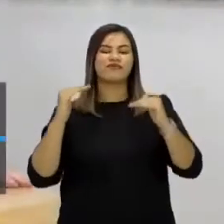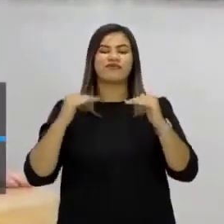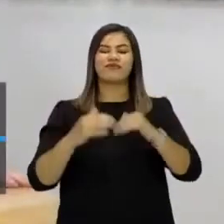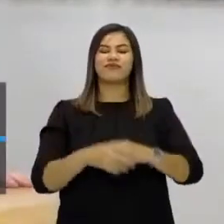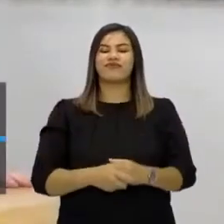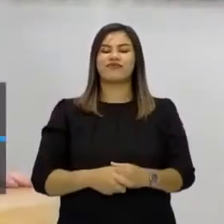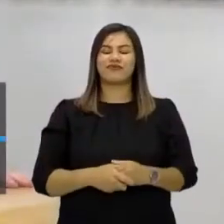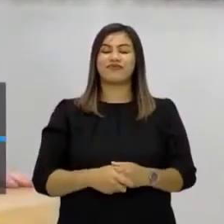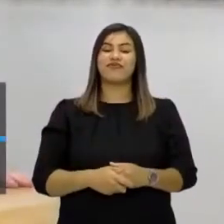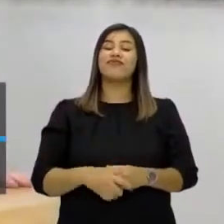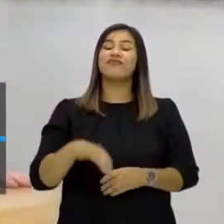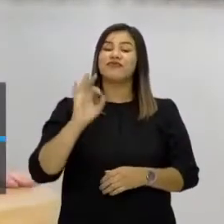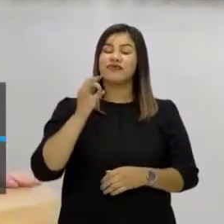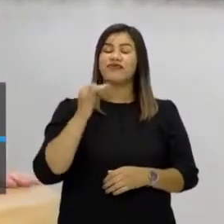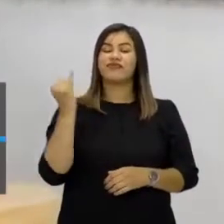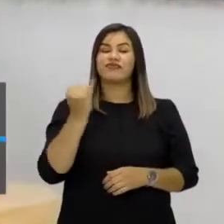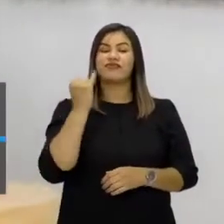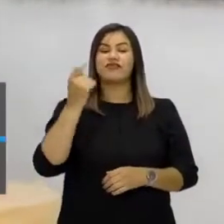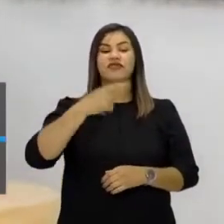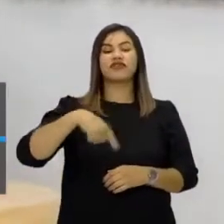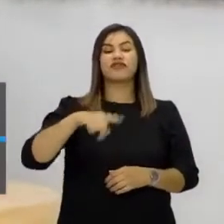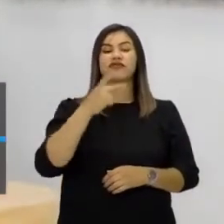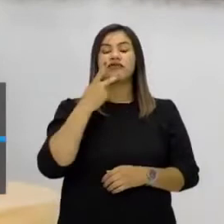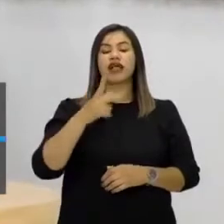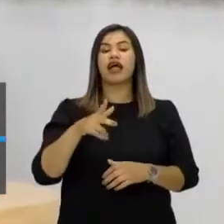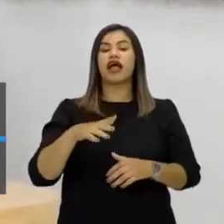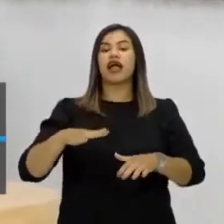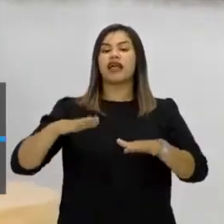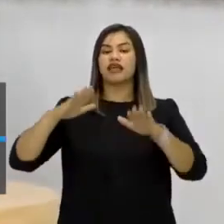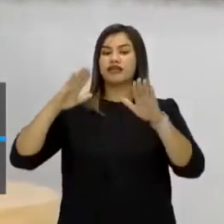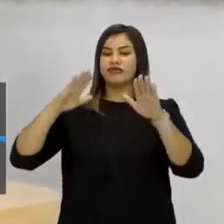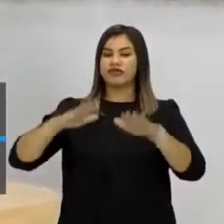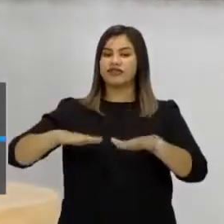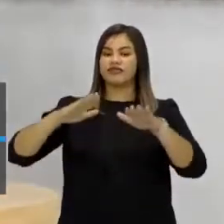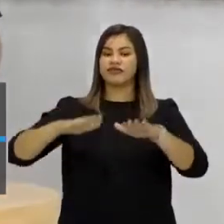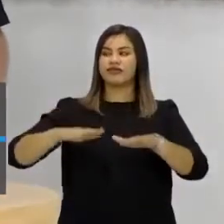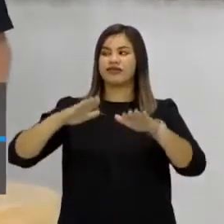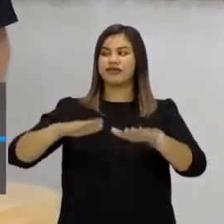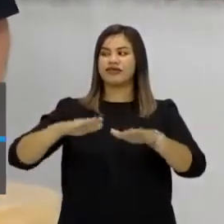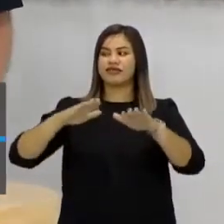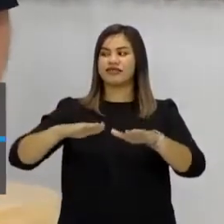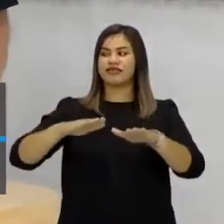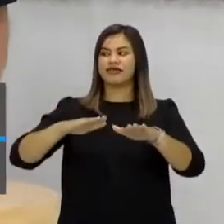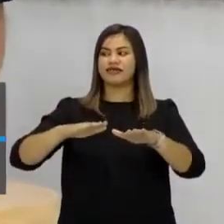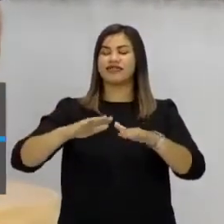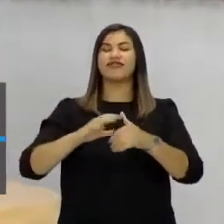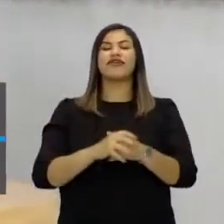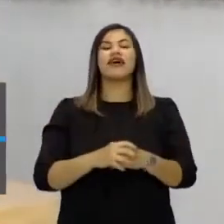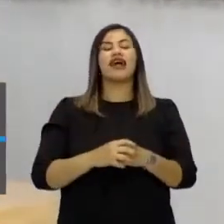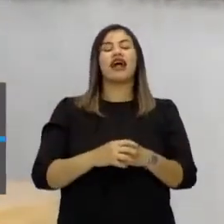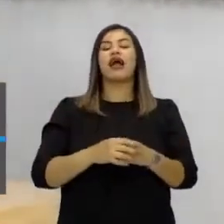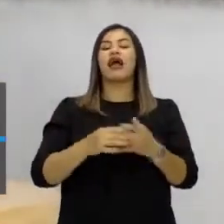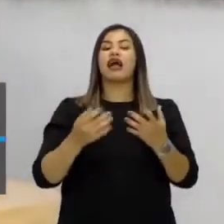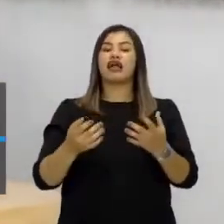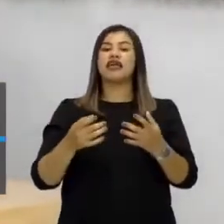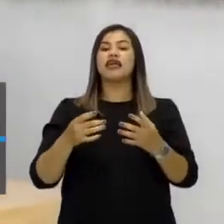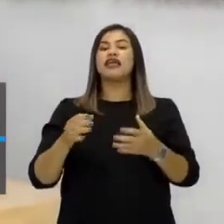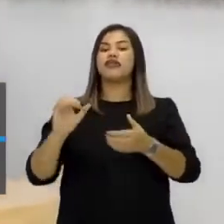É importante retratar isso aí. Então, a saída do Reino Unido, no caso da União Europeia,